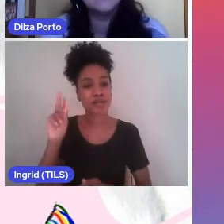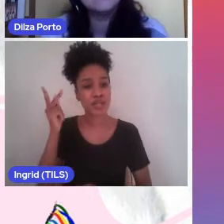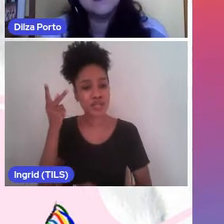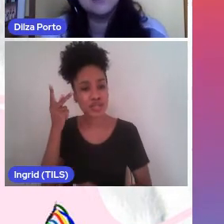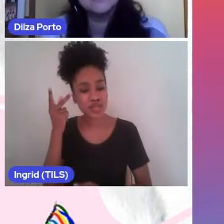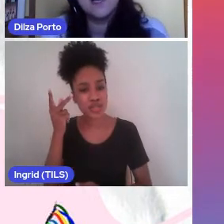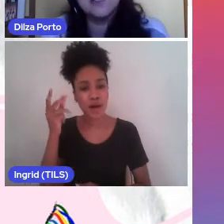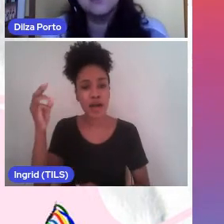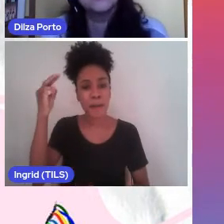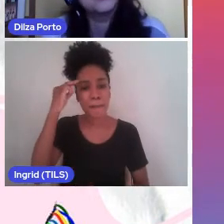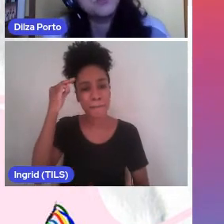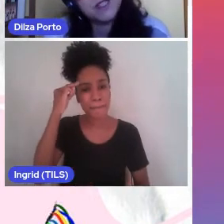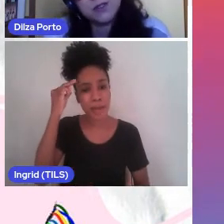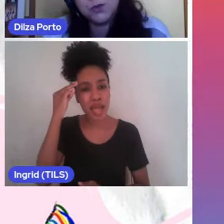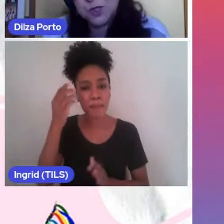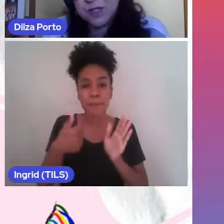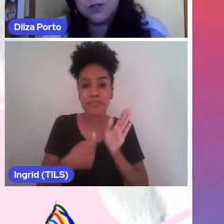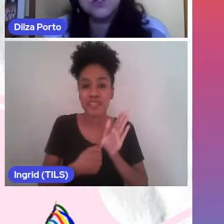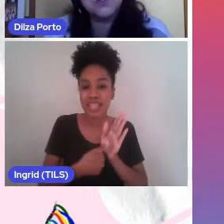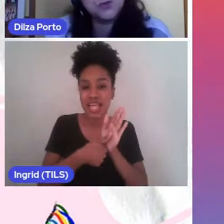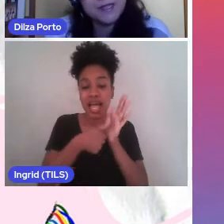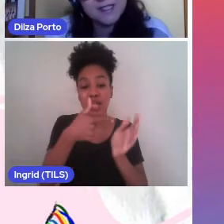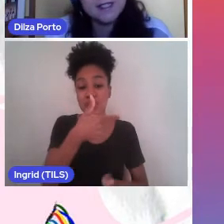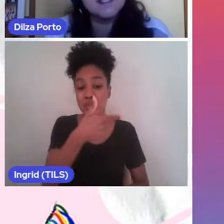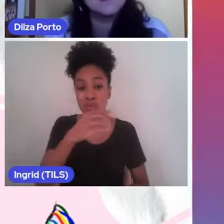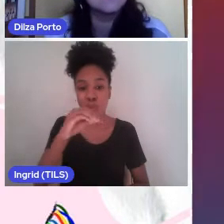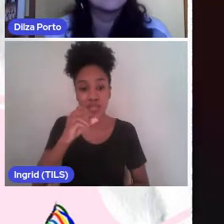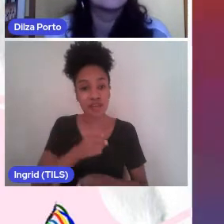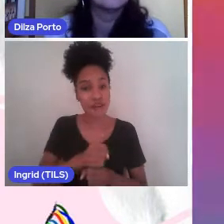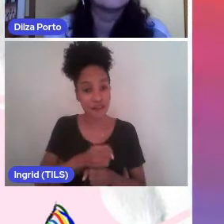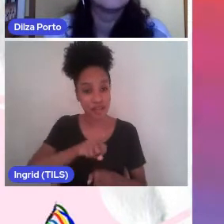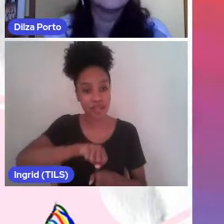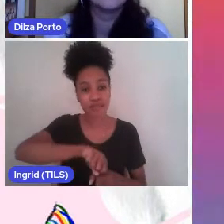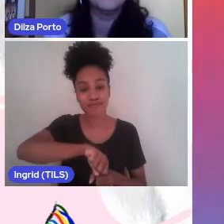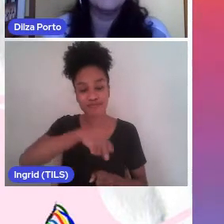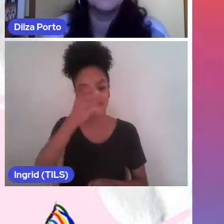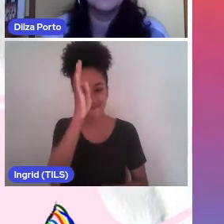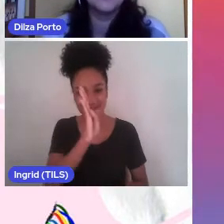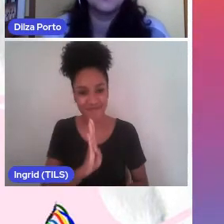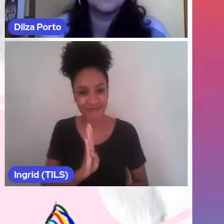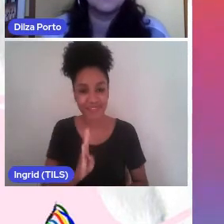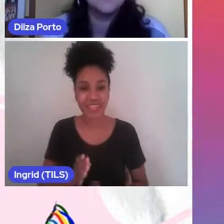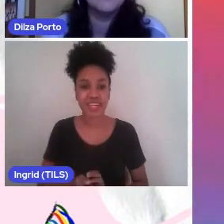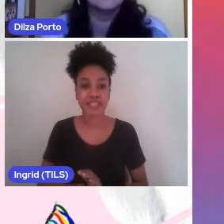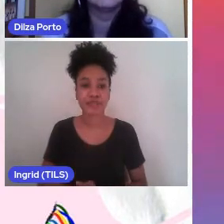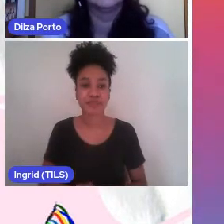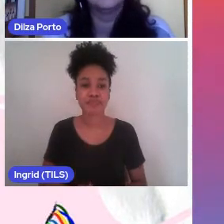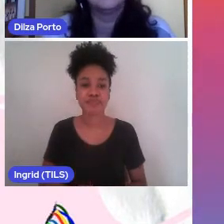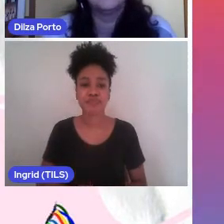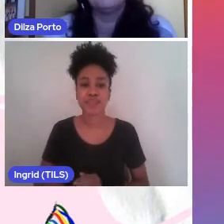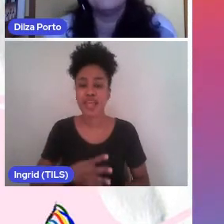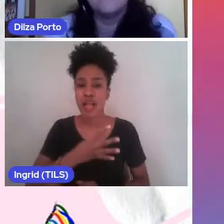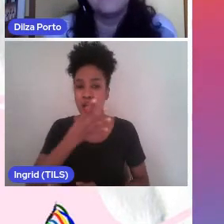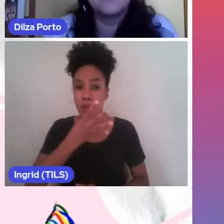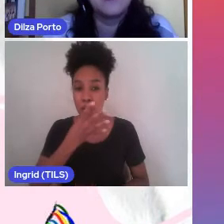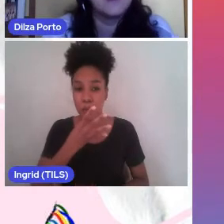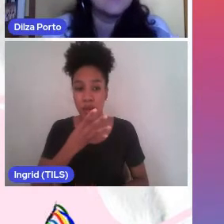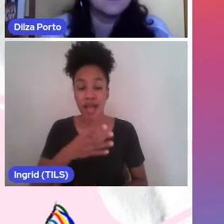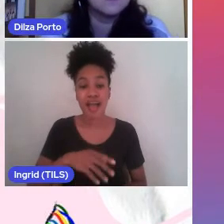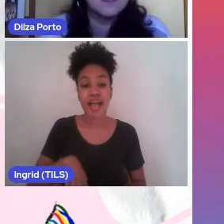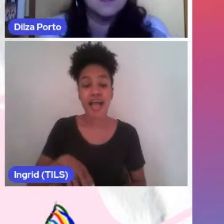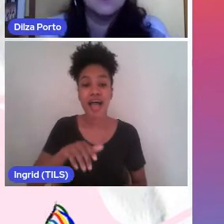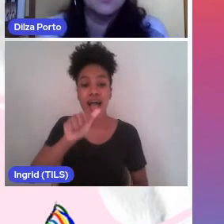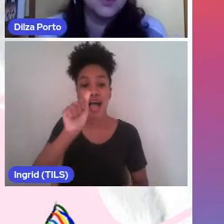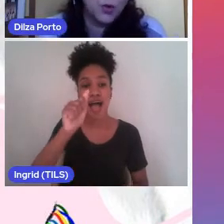e à identidade nos 200 anos dos Brasils. Também temos uma trilha, a Méfrica.